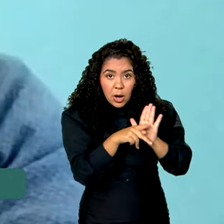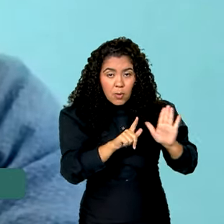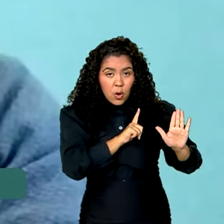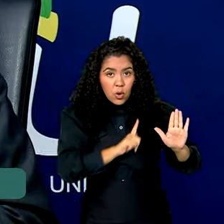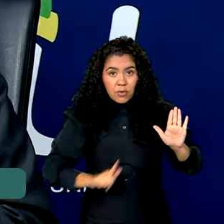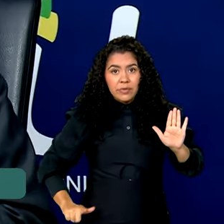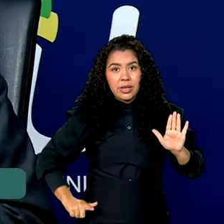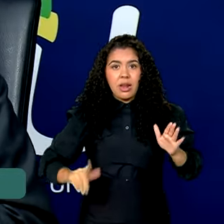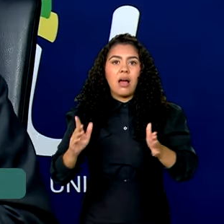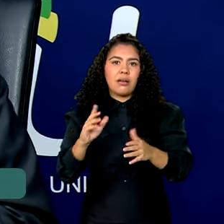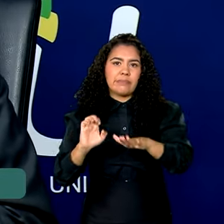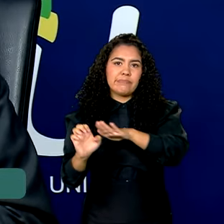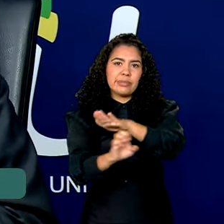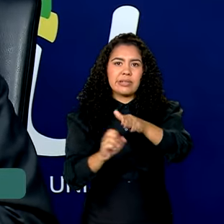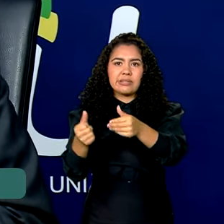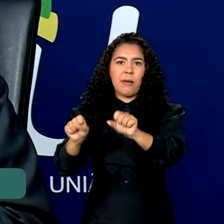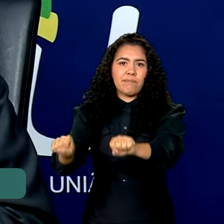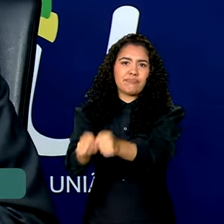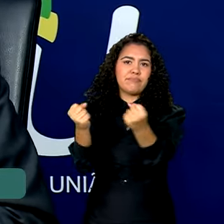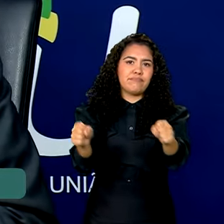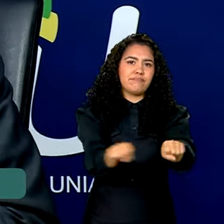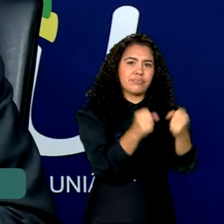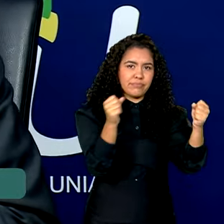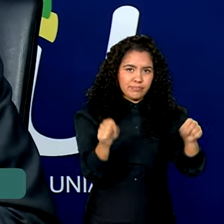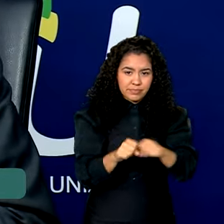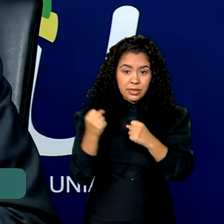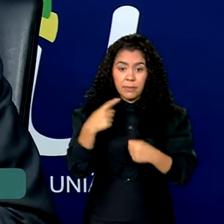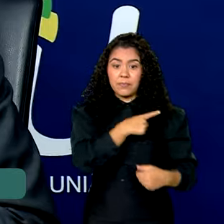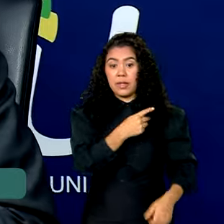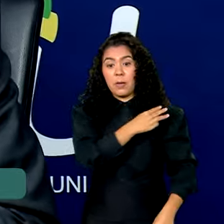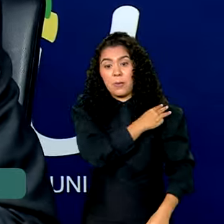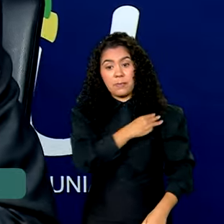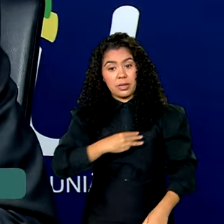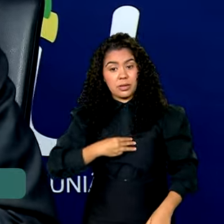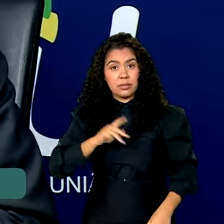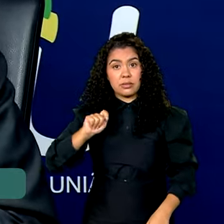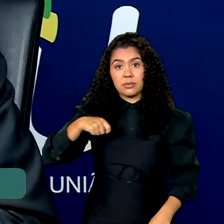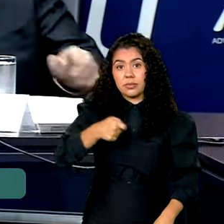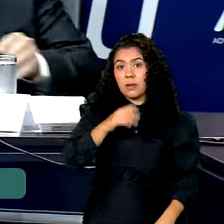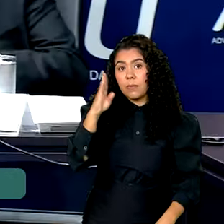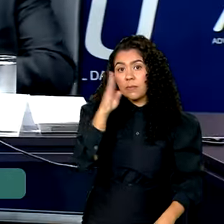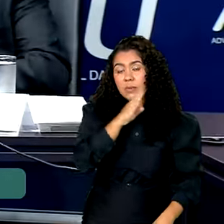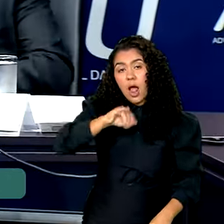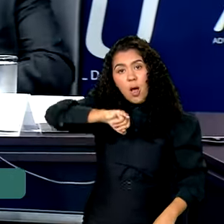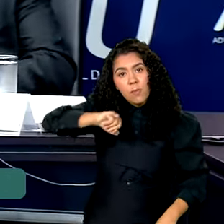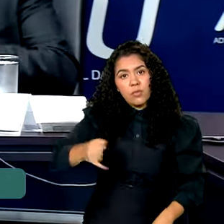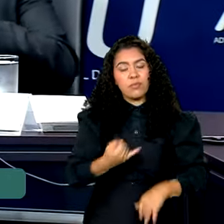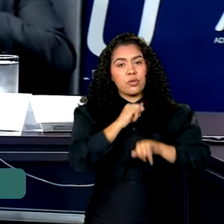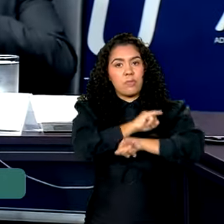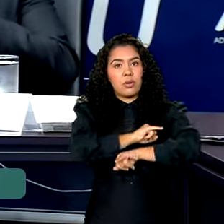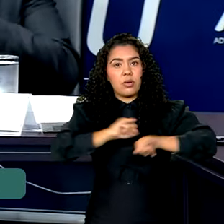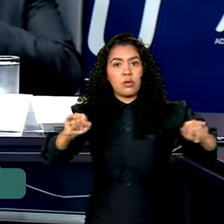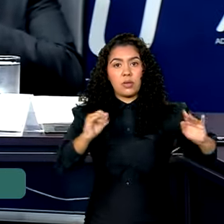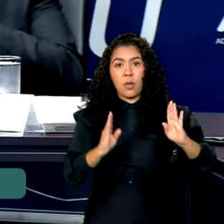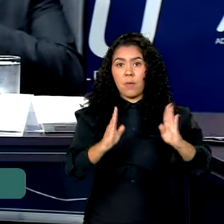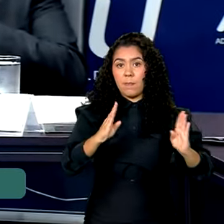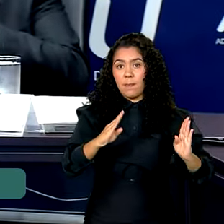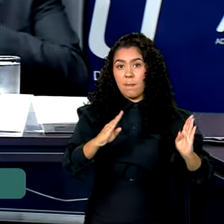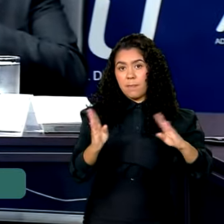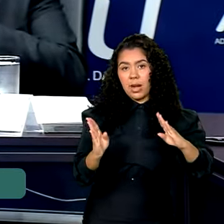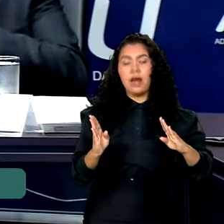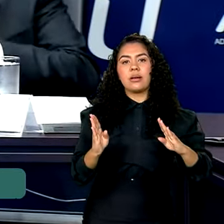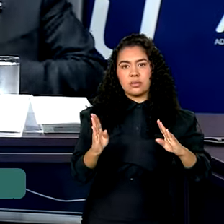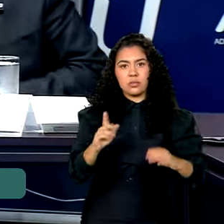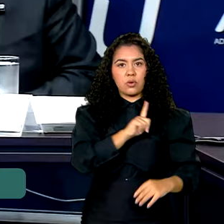morrer. O ministro Paulo Pimenta aproveitou a oportunidade para anunciar a prorrogação do prazo de pagamento